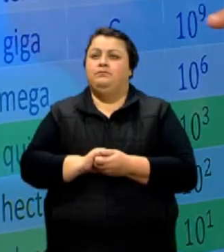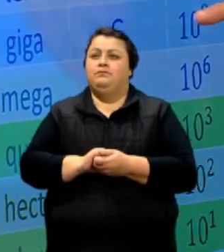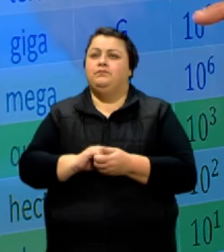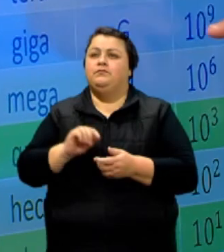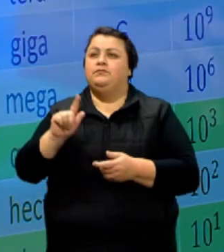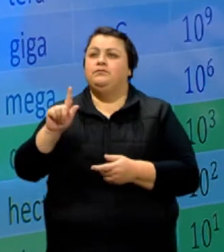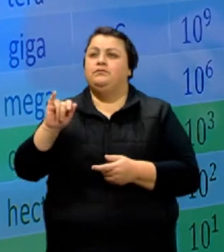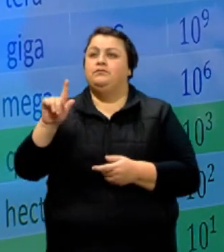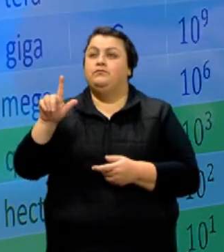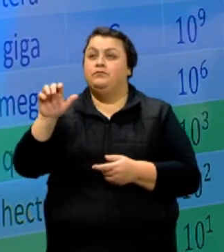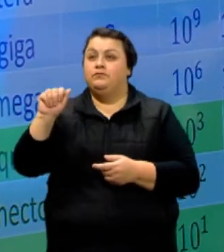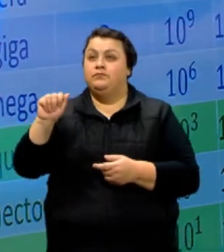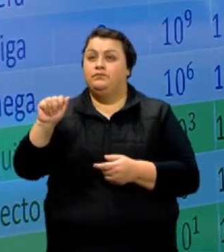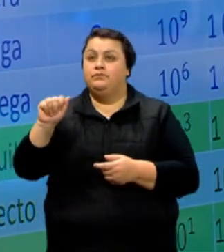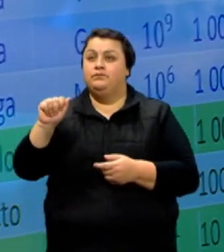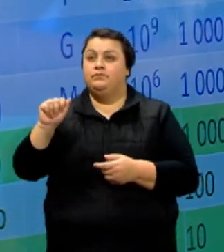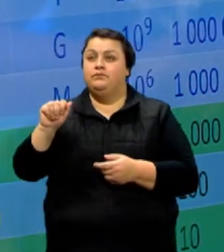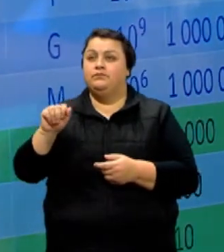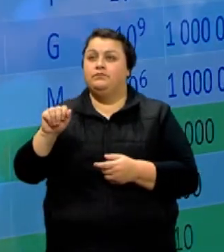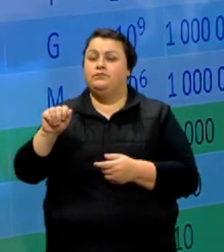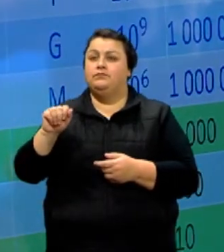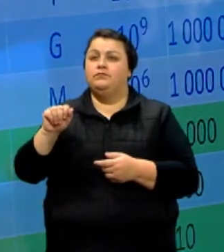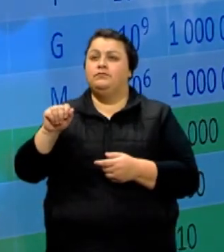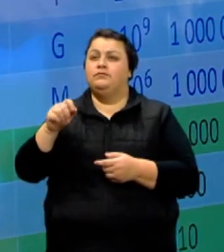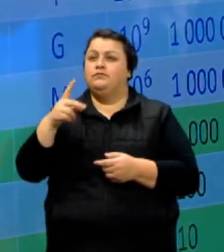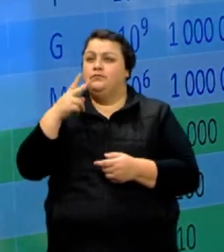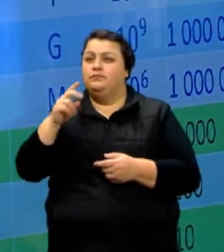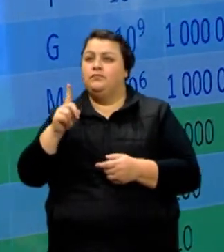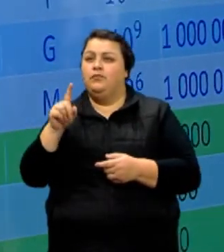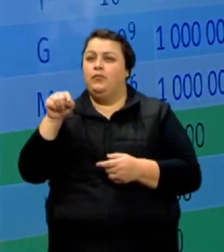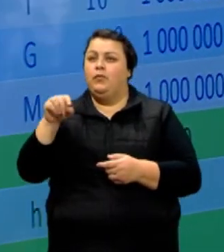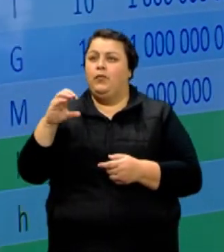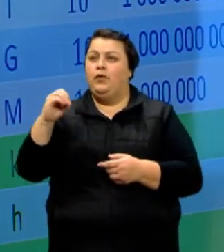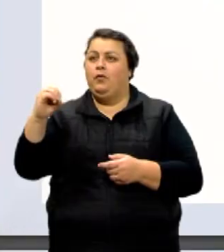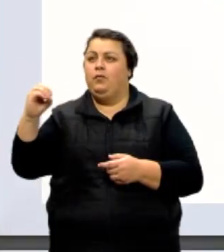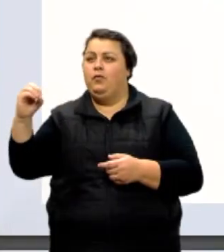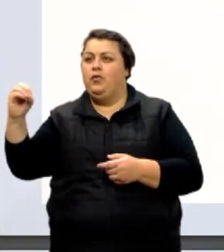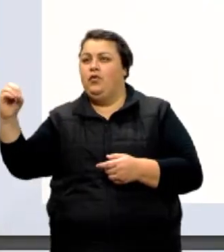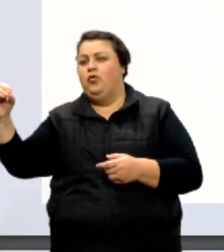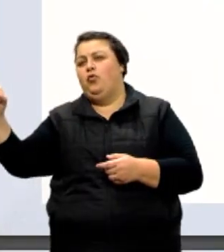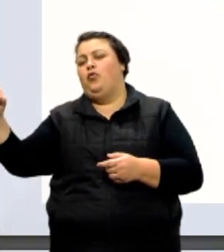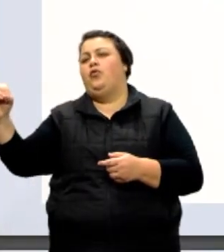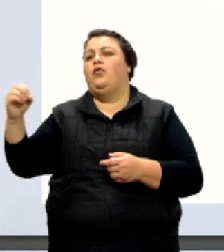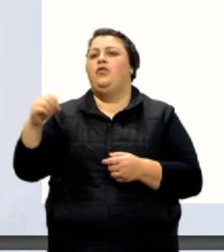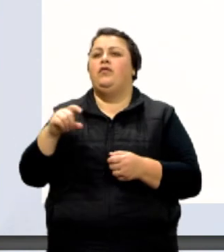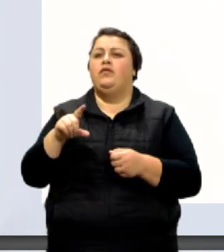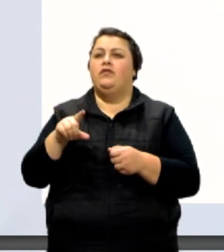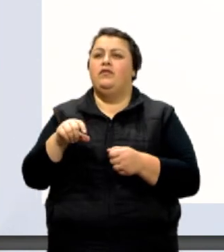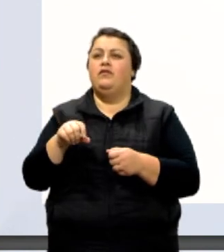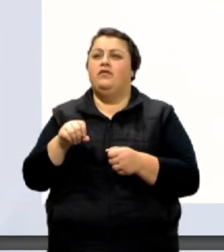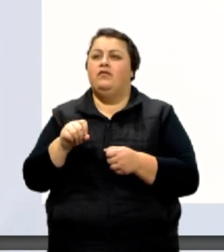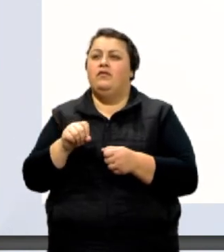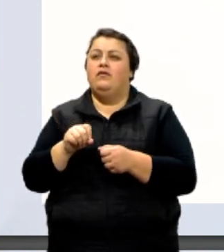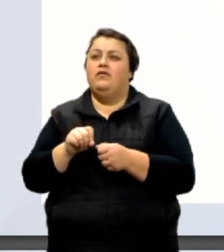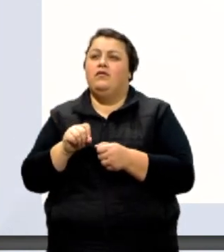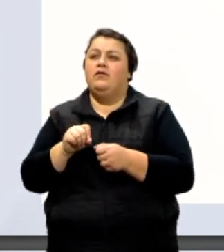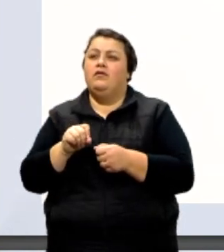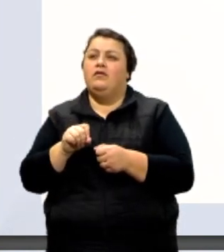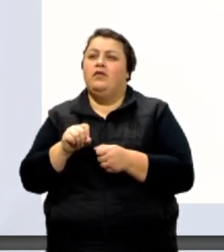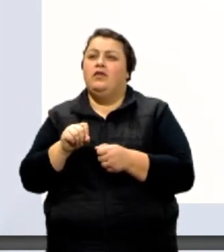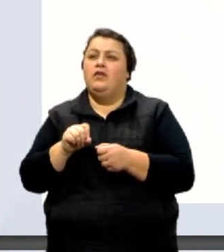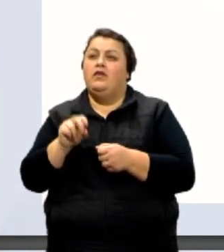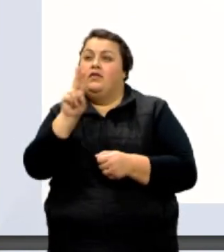gigawatt seria milhões de watts. Então, seria três milhões de watts. Esses prefixos são usados